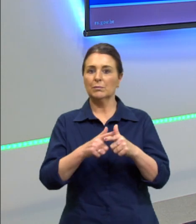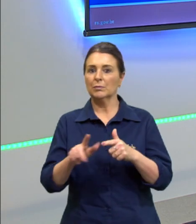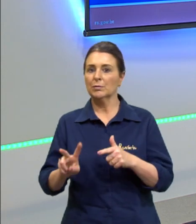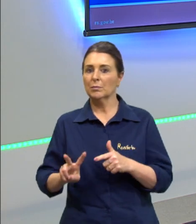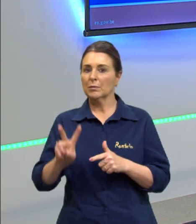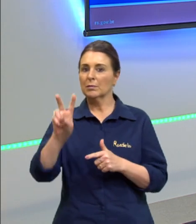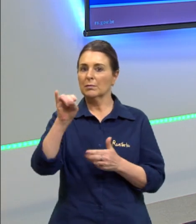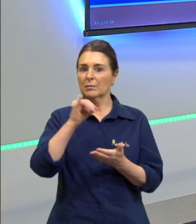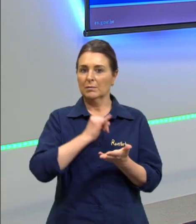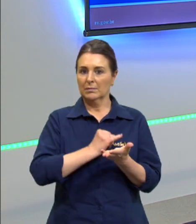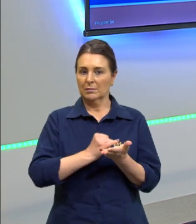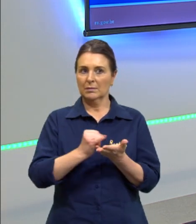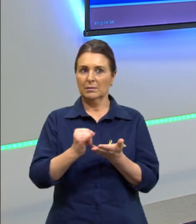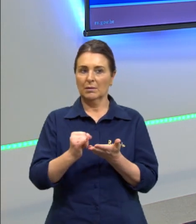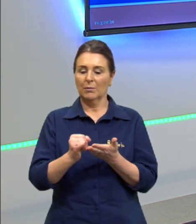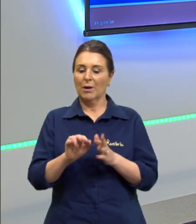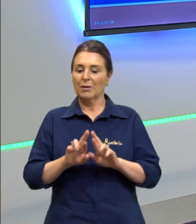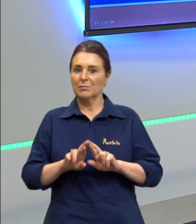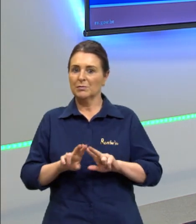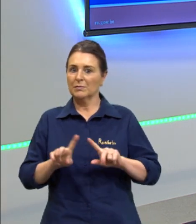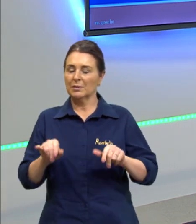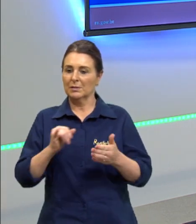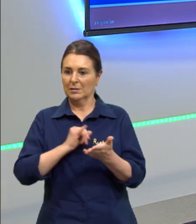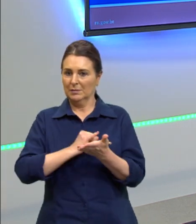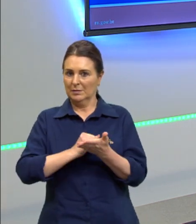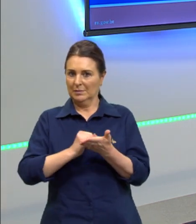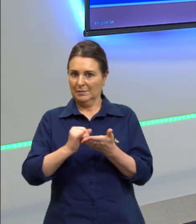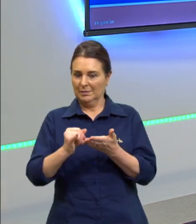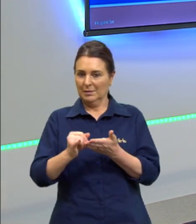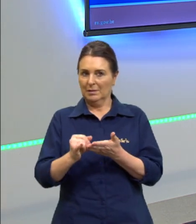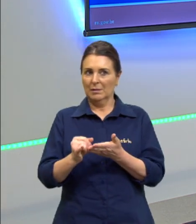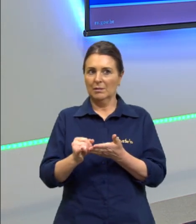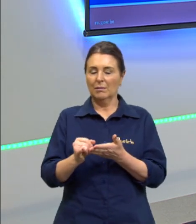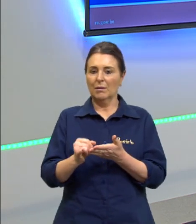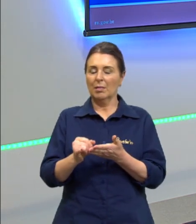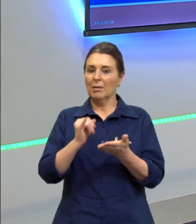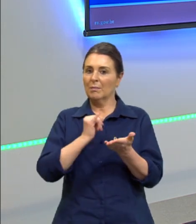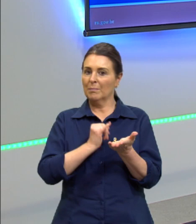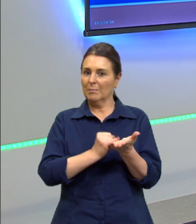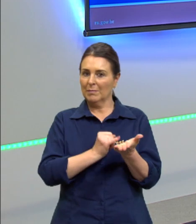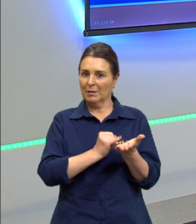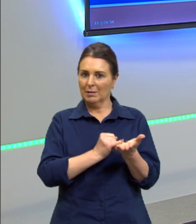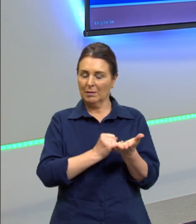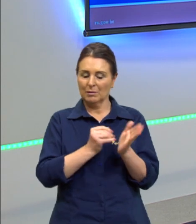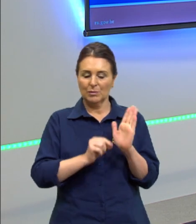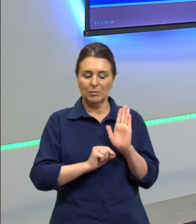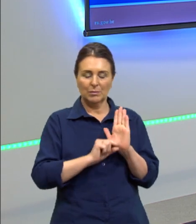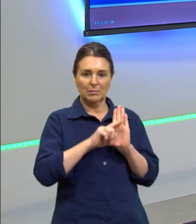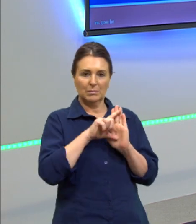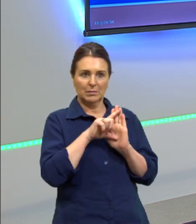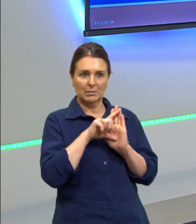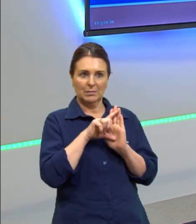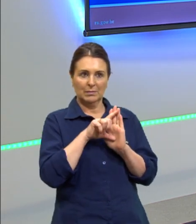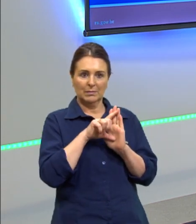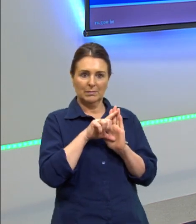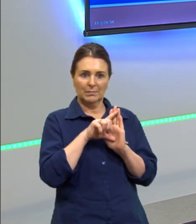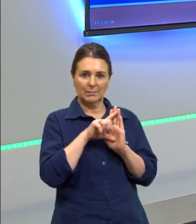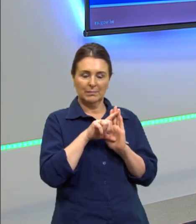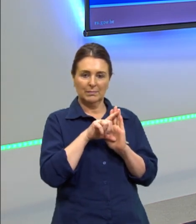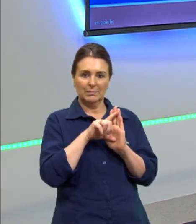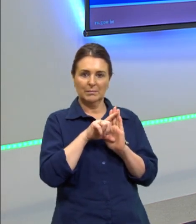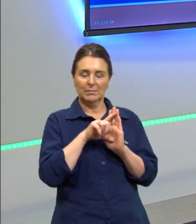inicial. Então, essa diferença dividida pelo valor inicial me dá essa taxa de aumento aí que